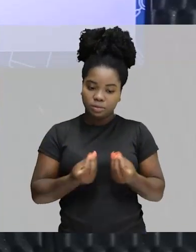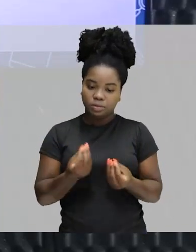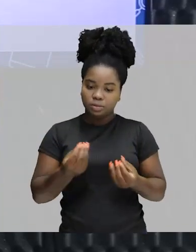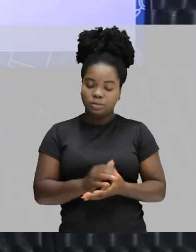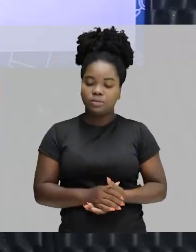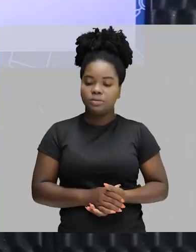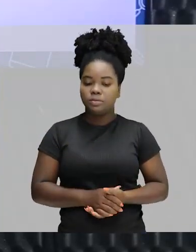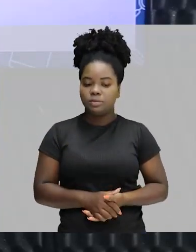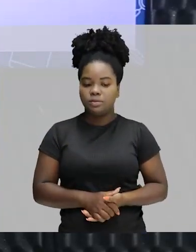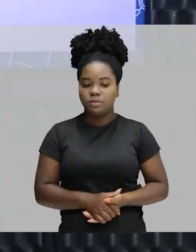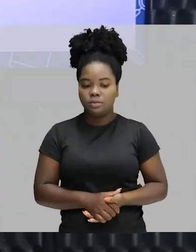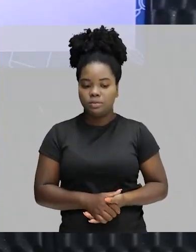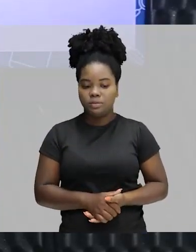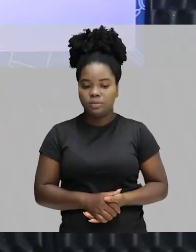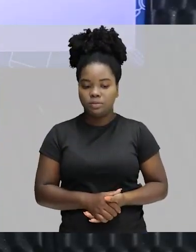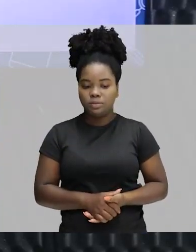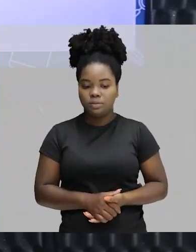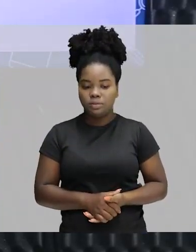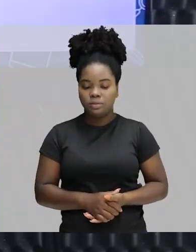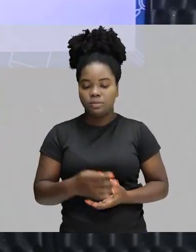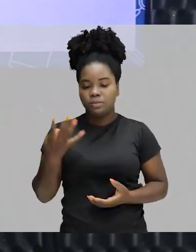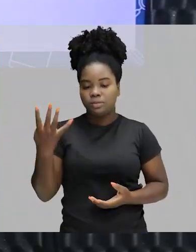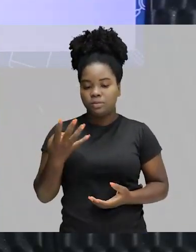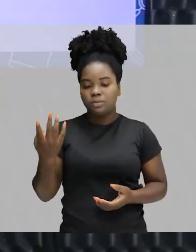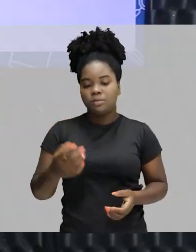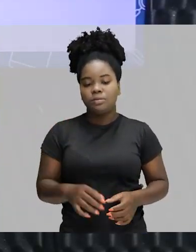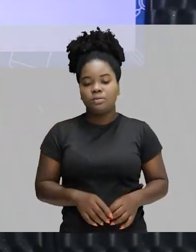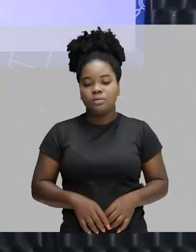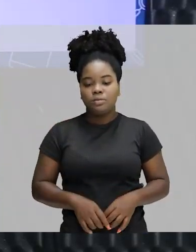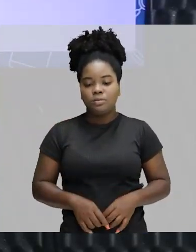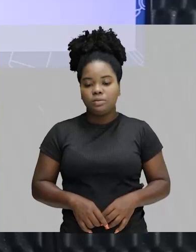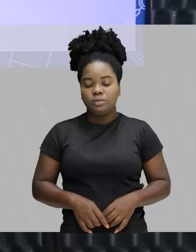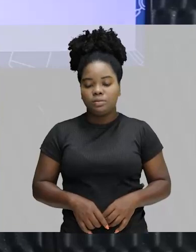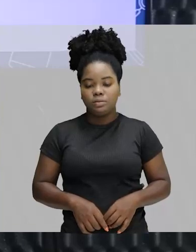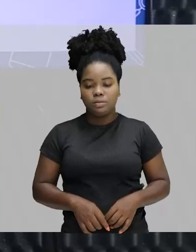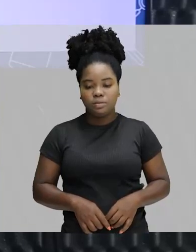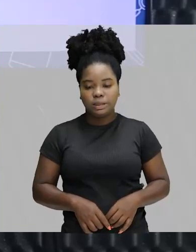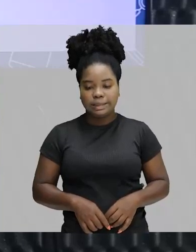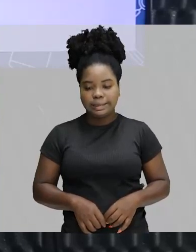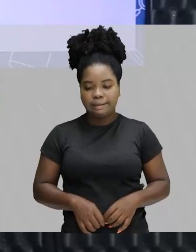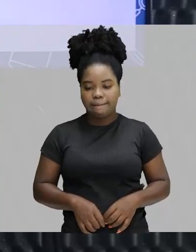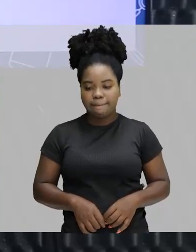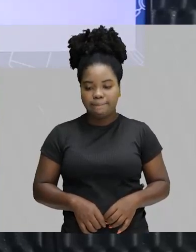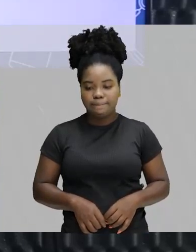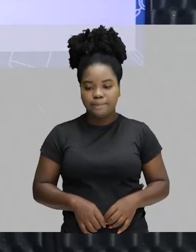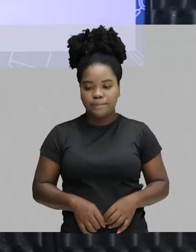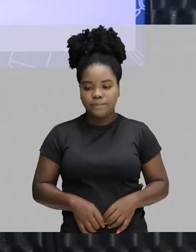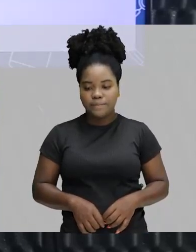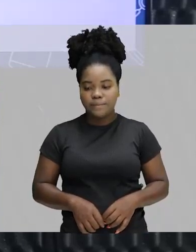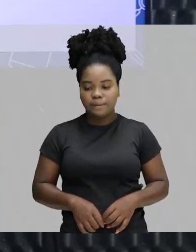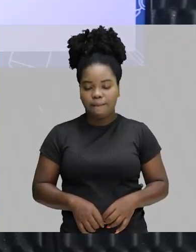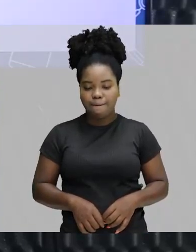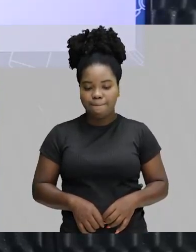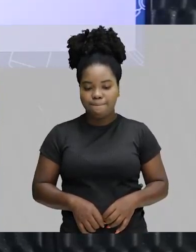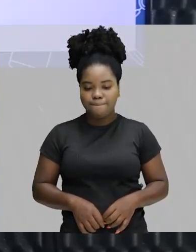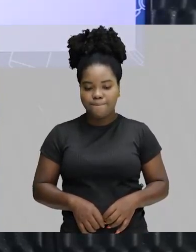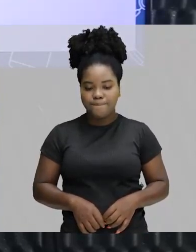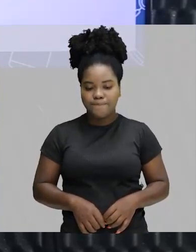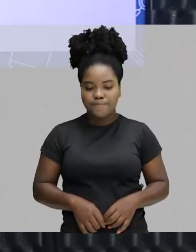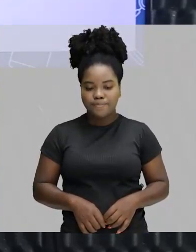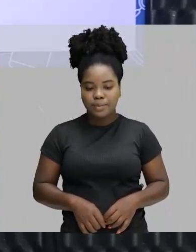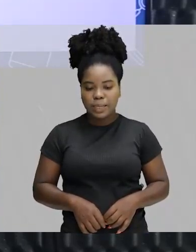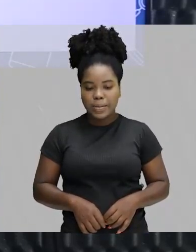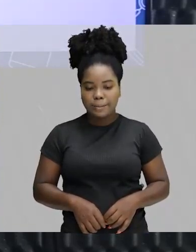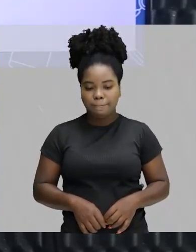maneira adequada. Dica número quatro. Para citar porcentagem, não tem mistérios. Basta usar os